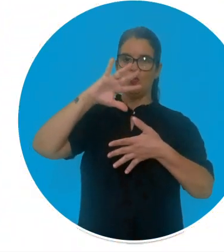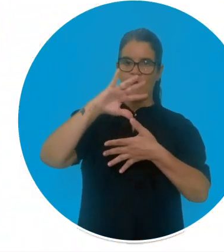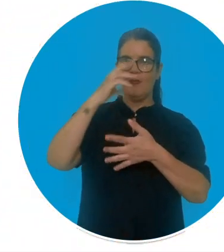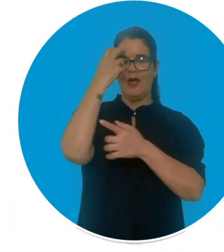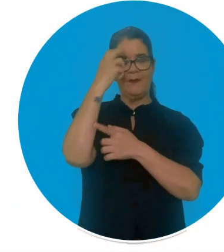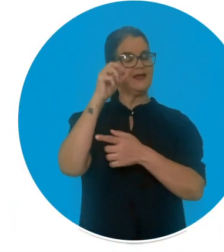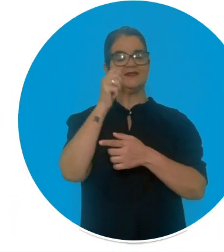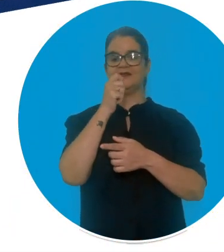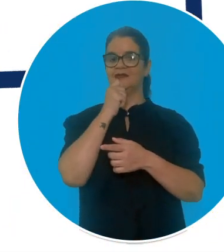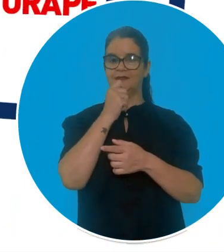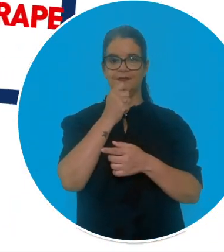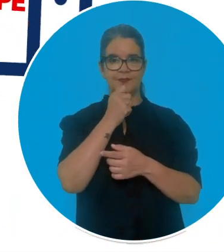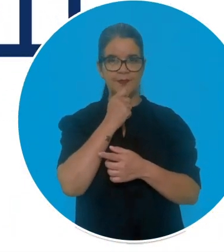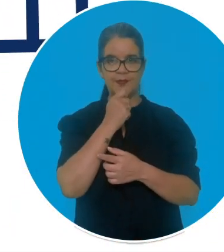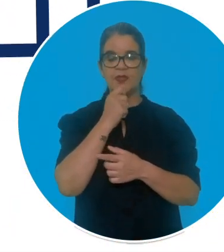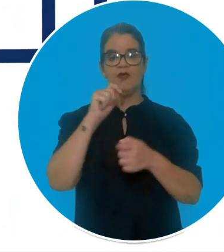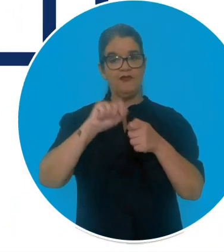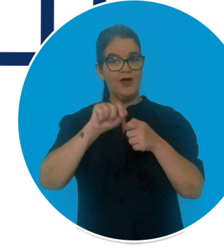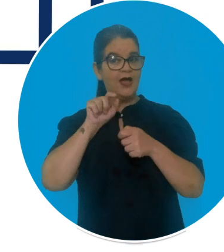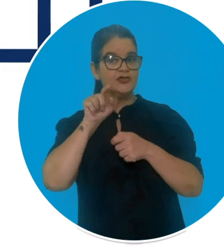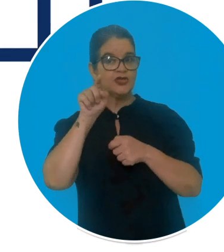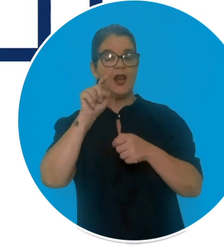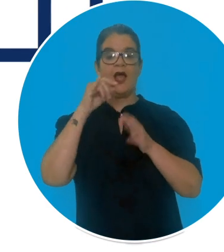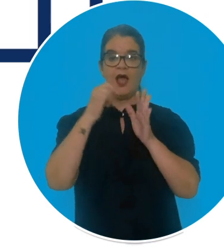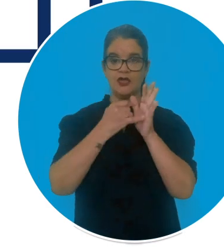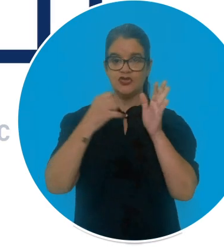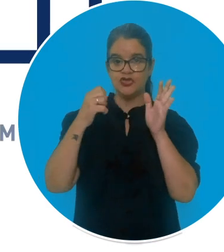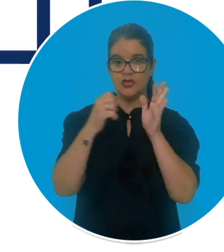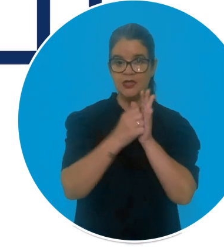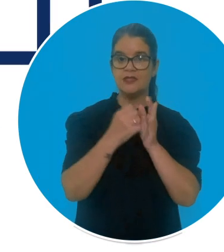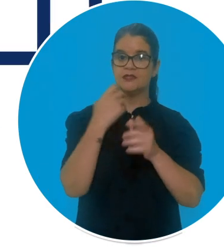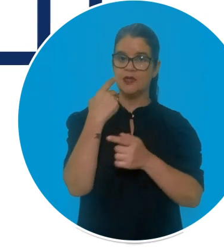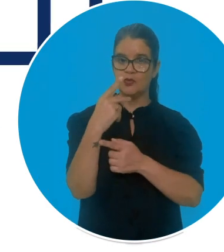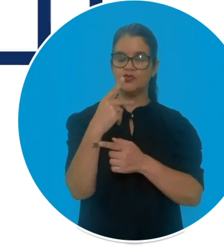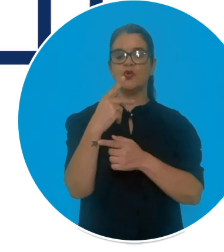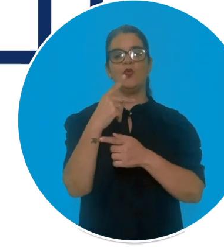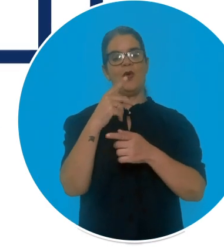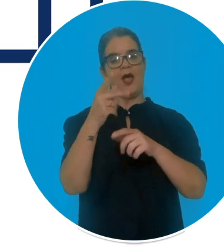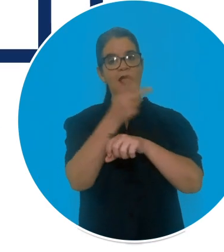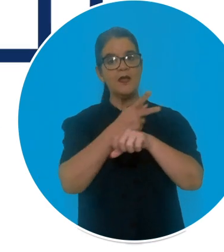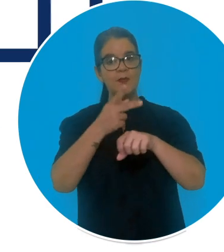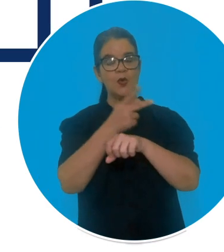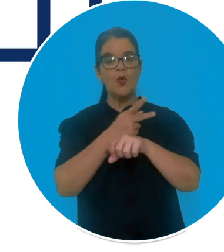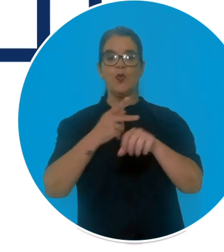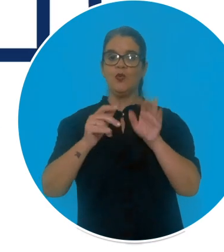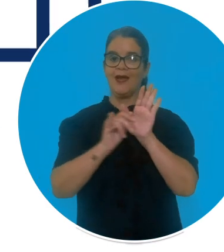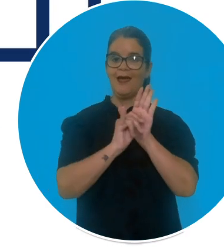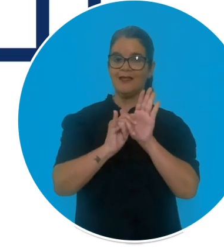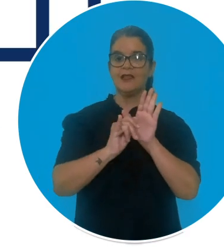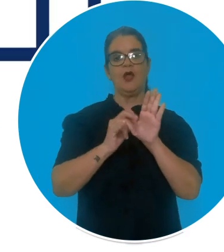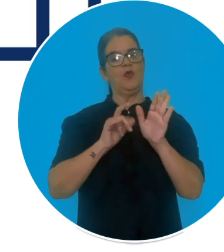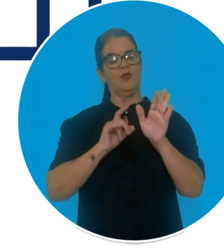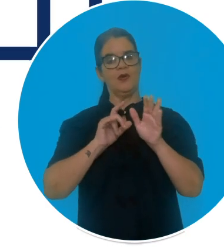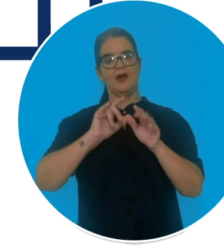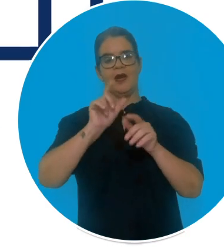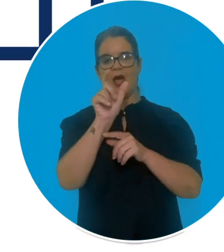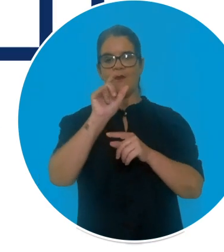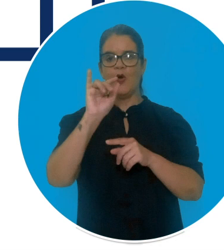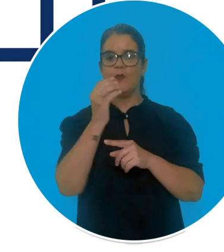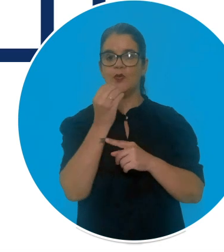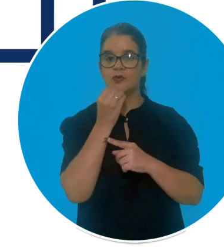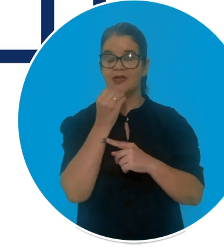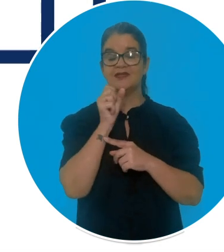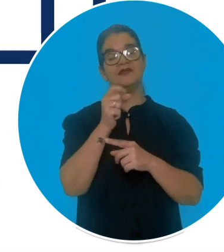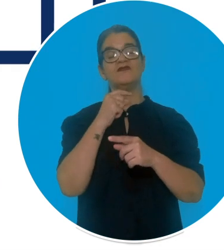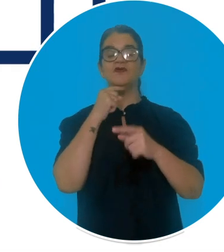Mapa Cultural. Se você não estiver, faz lá a sua inscrição e procura seu edital na aba